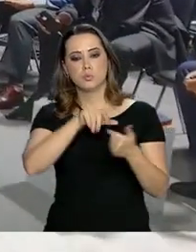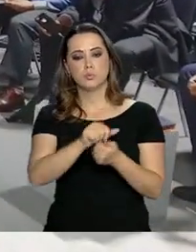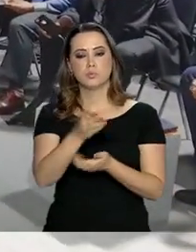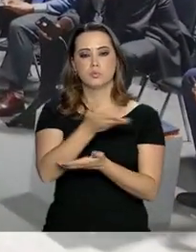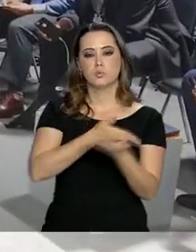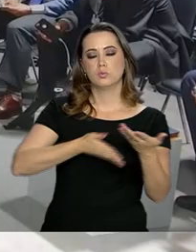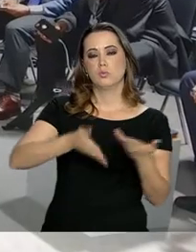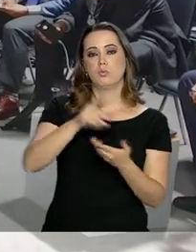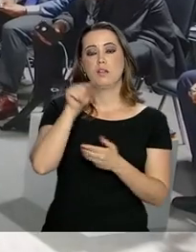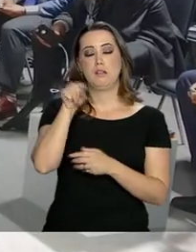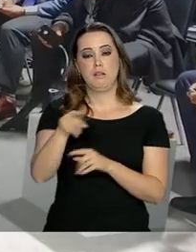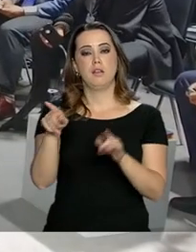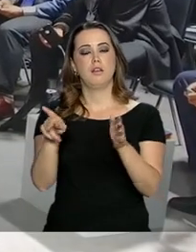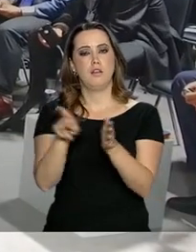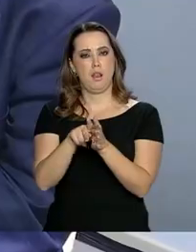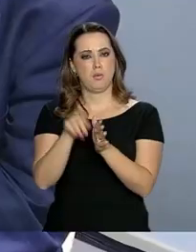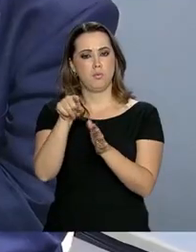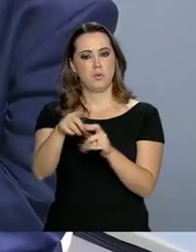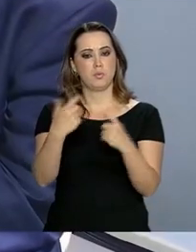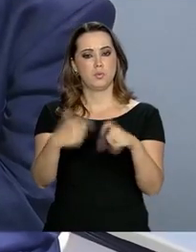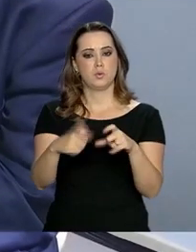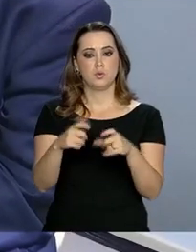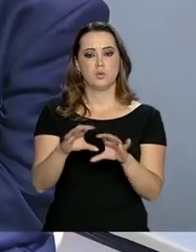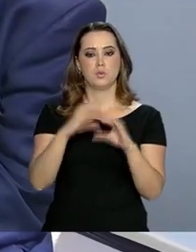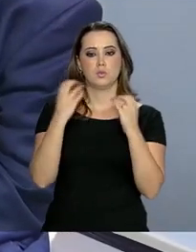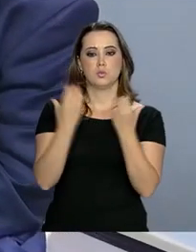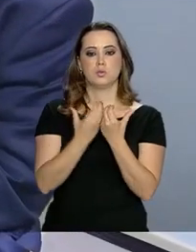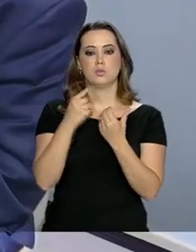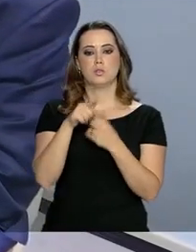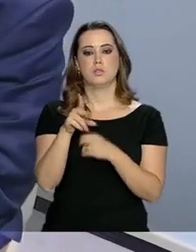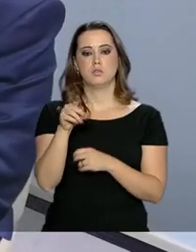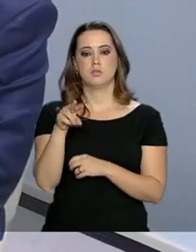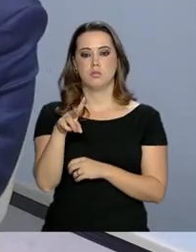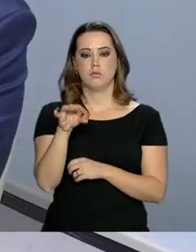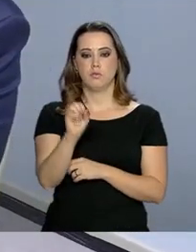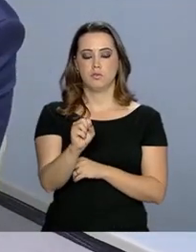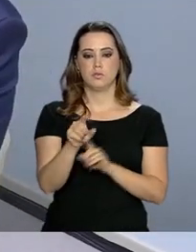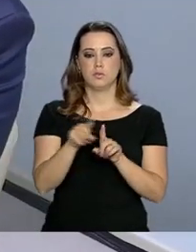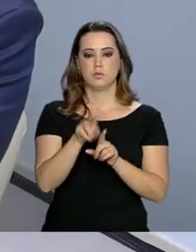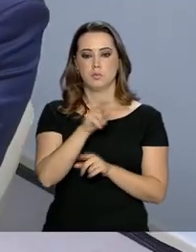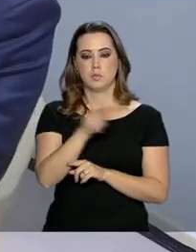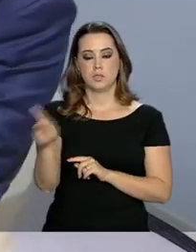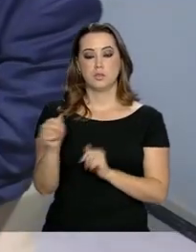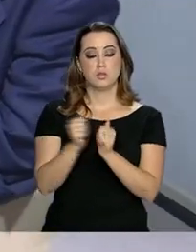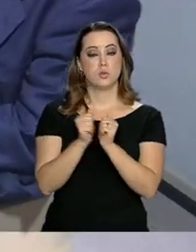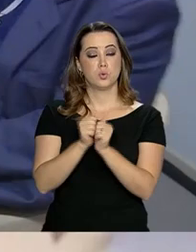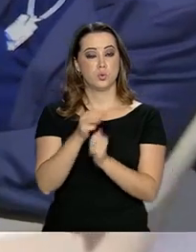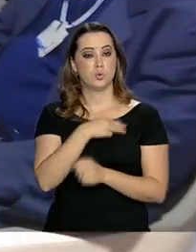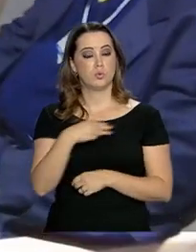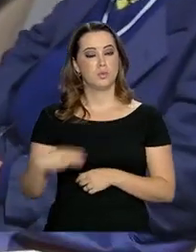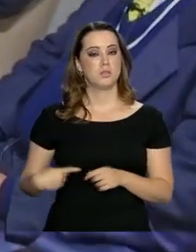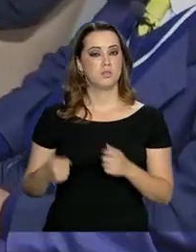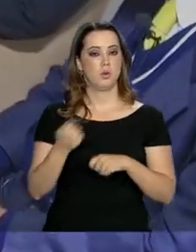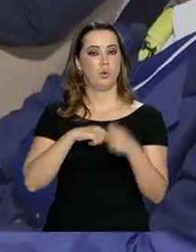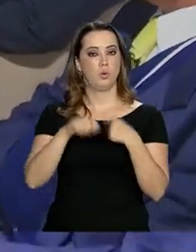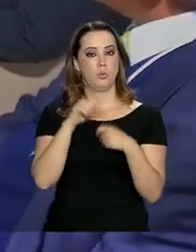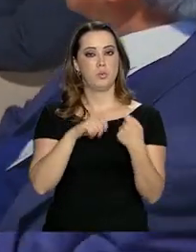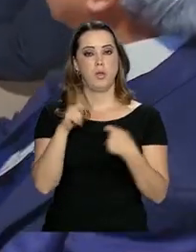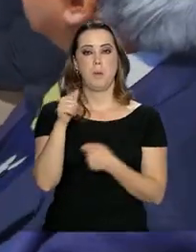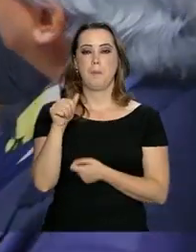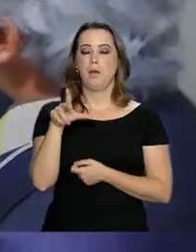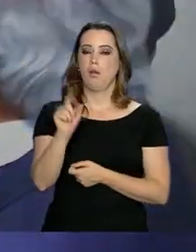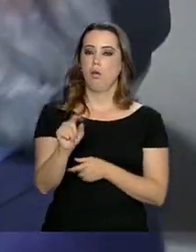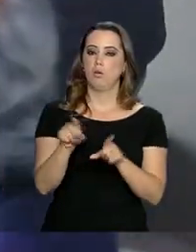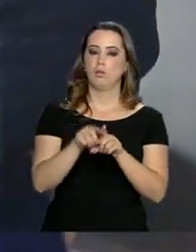Negócios, lá mesmo, no Centro de Congressos de Davos. O presidente estava acompanhado do ministro da Economia, Paulo Guedes,